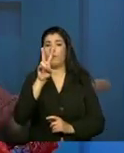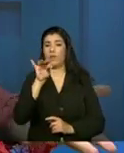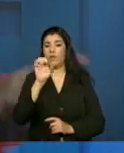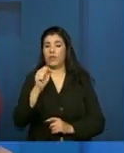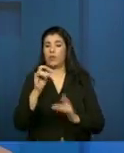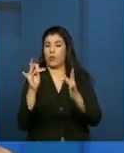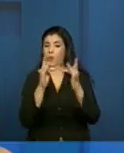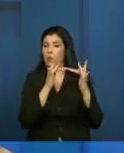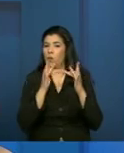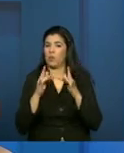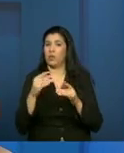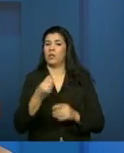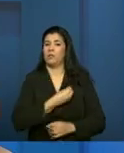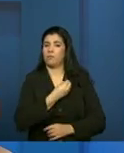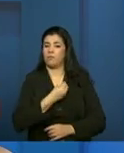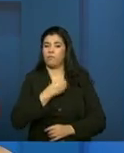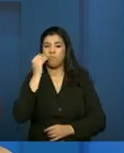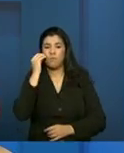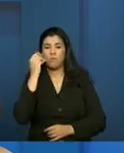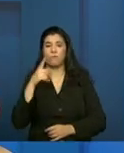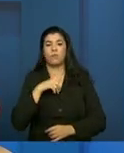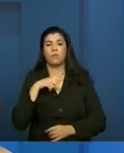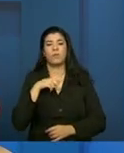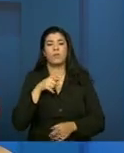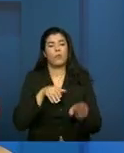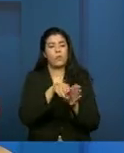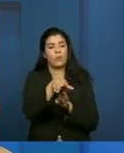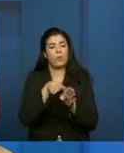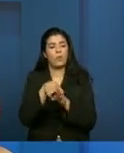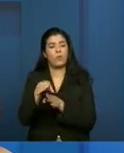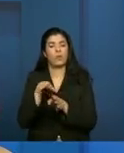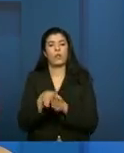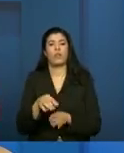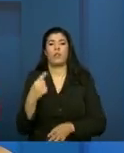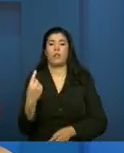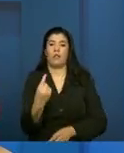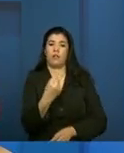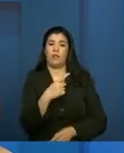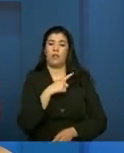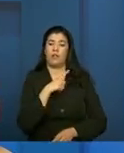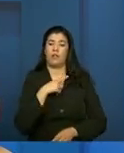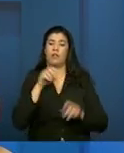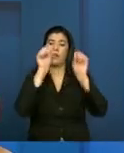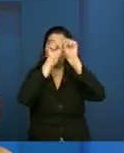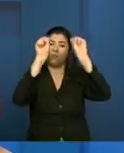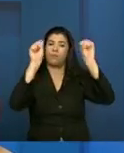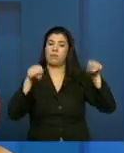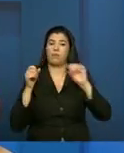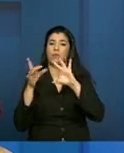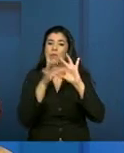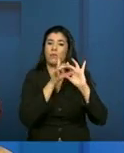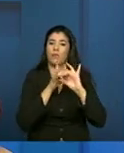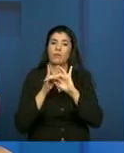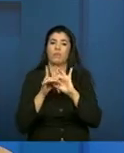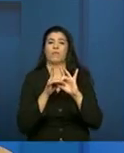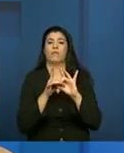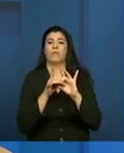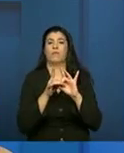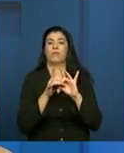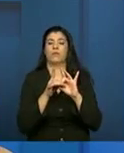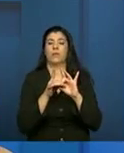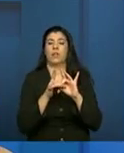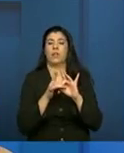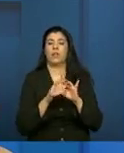orientações, fornecendo subsídios, para que seja realmente um sistema que funcione integrado. As